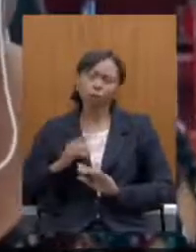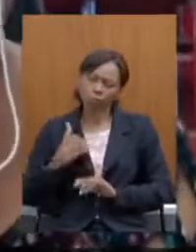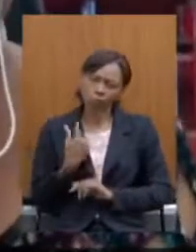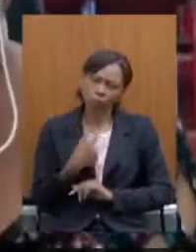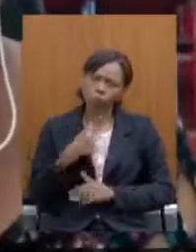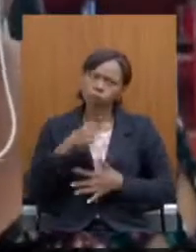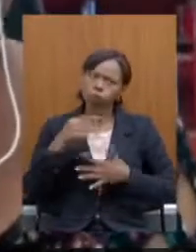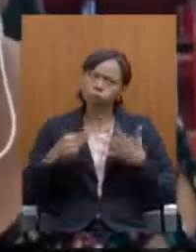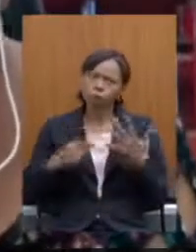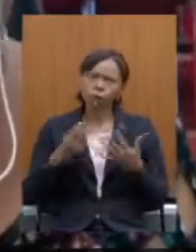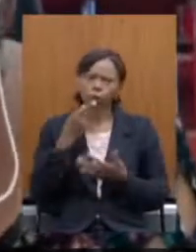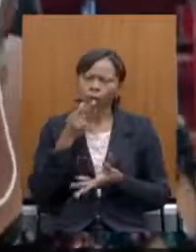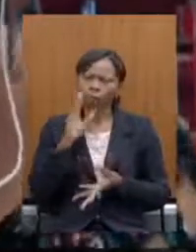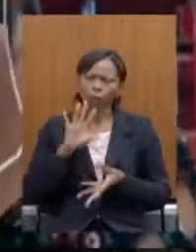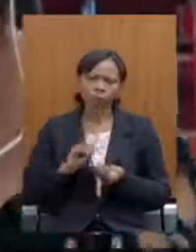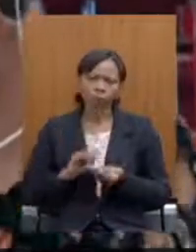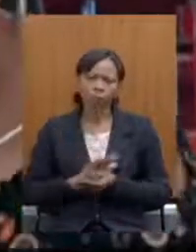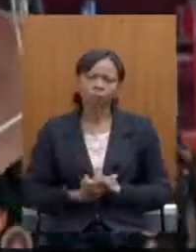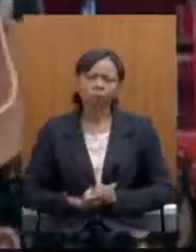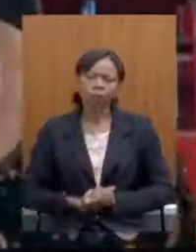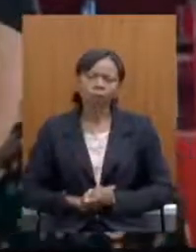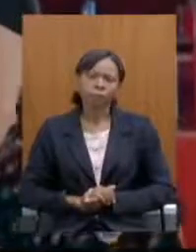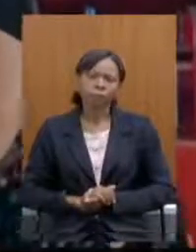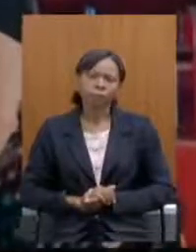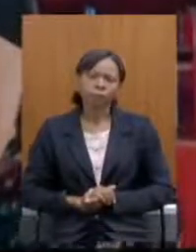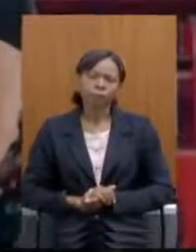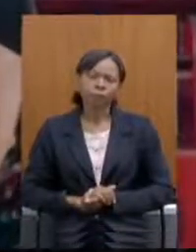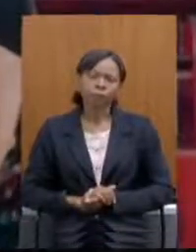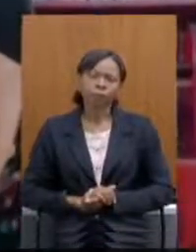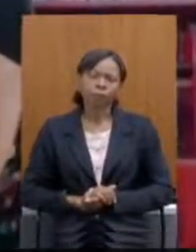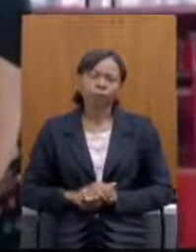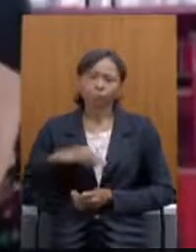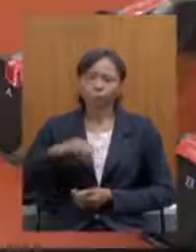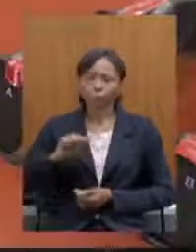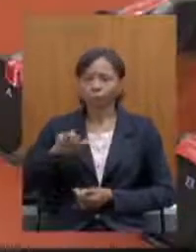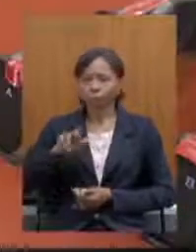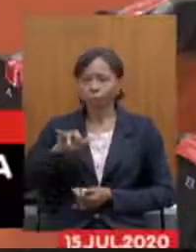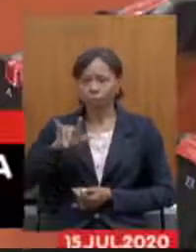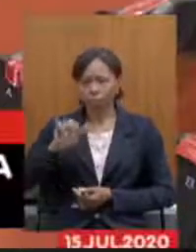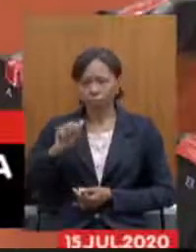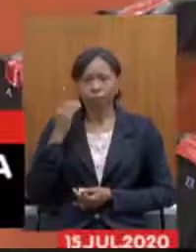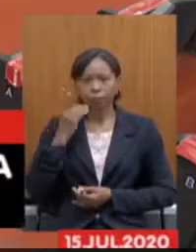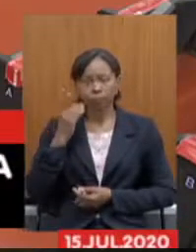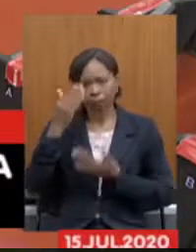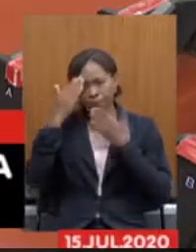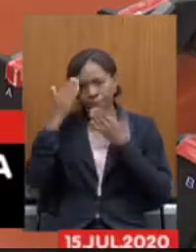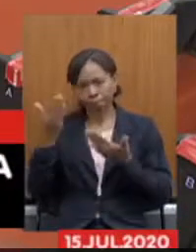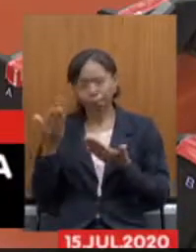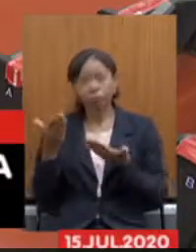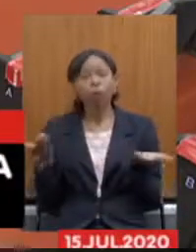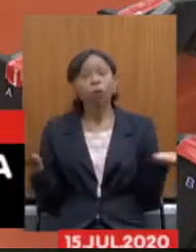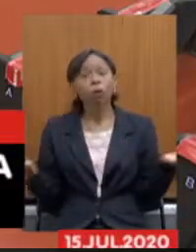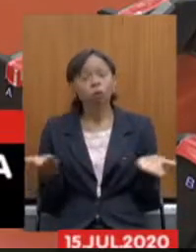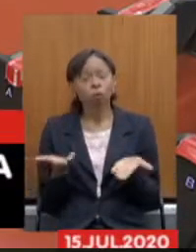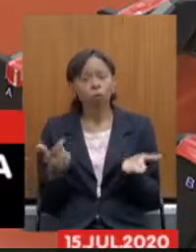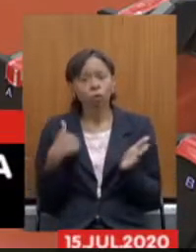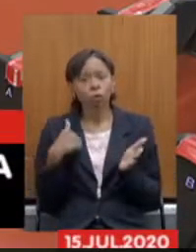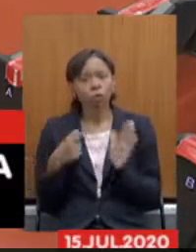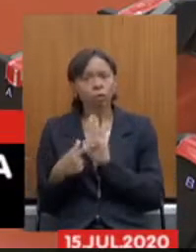as minhas palavras senhor presidente obrigado deputada Marília Campos essa presidência registra a